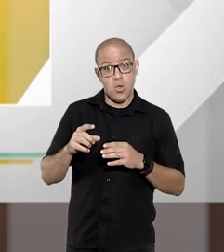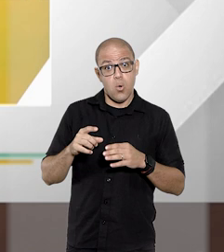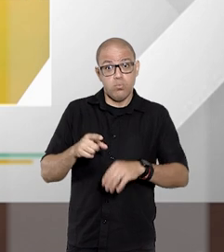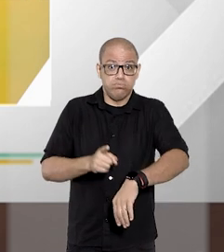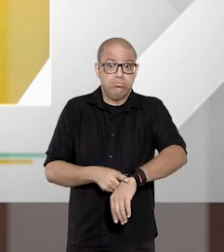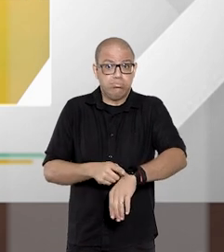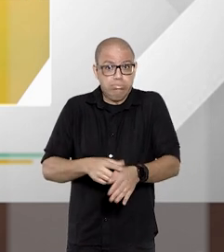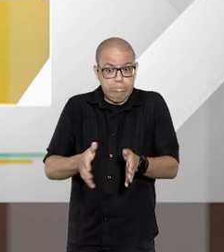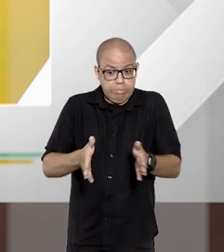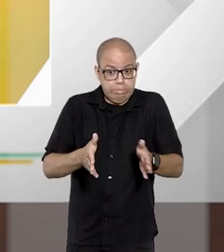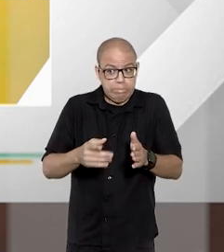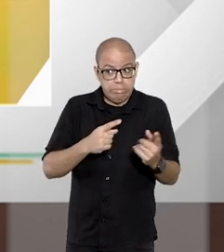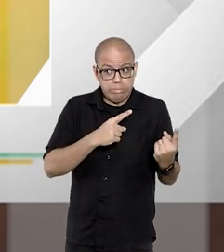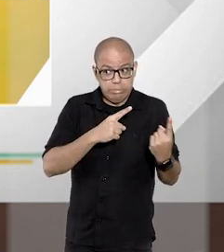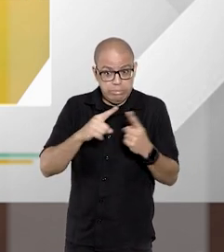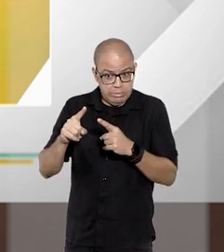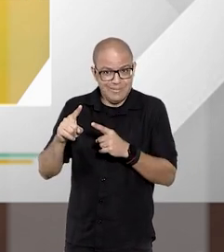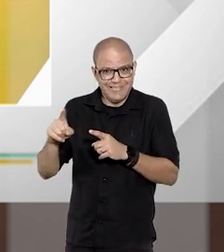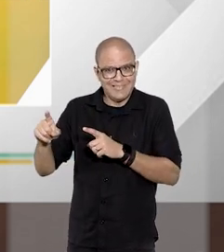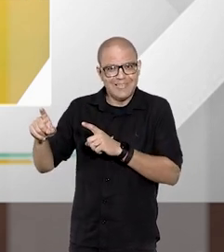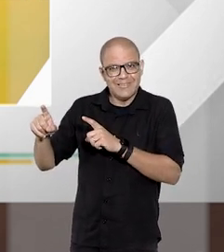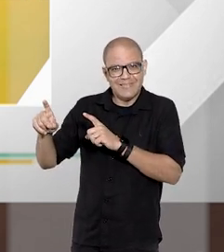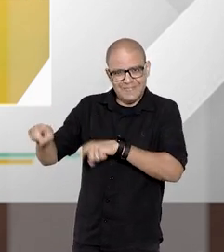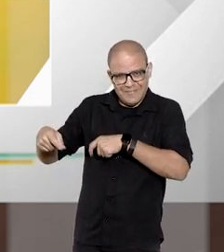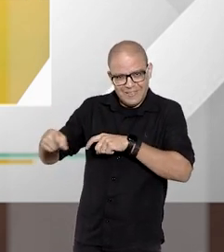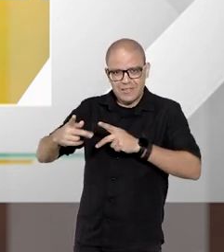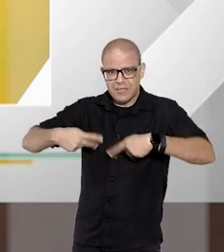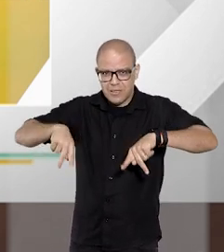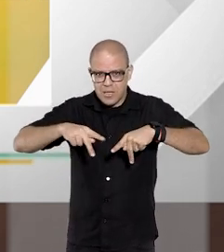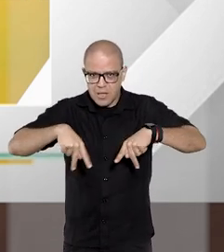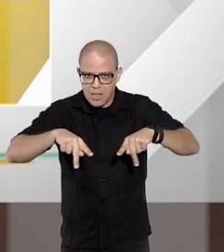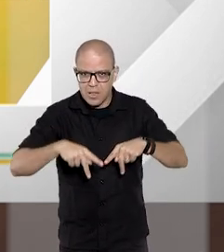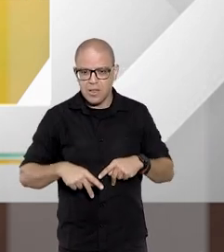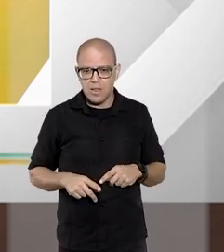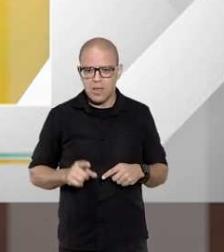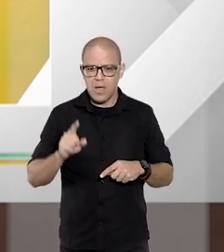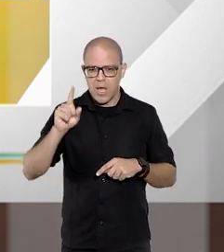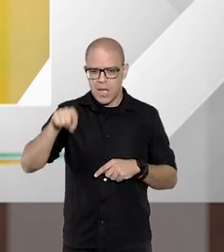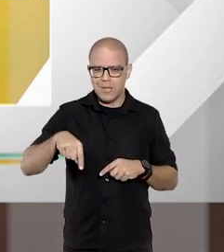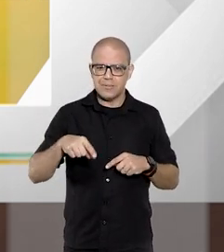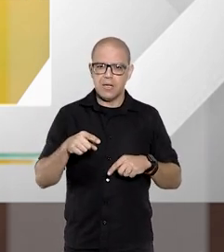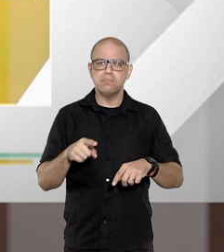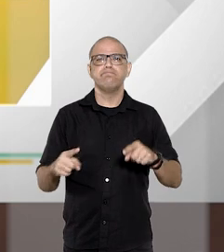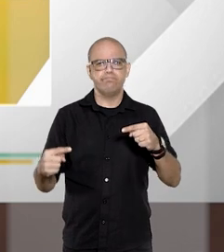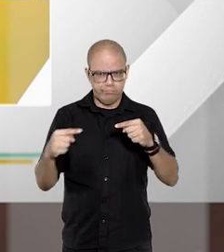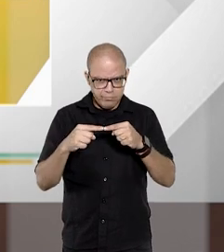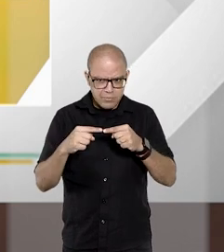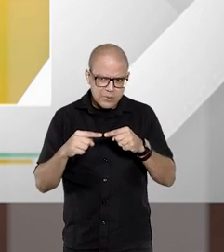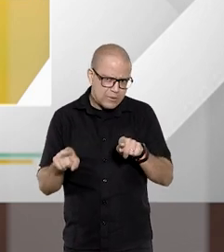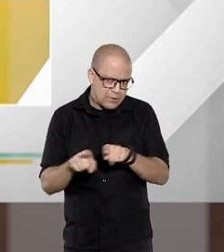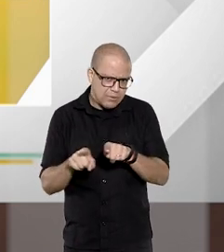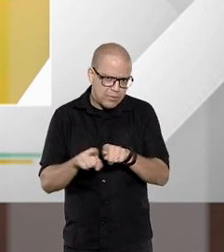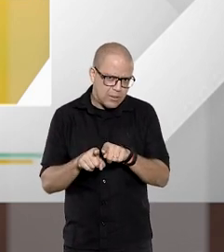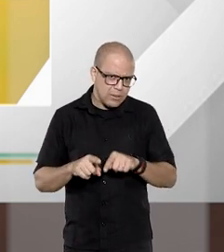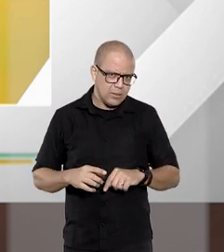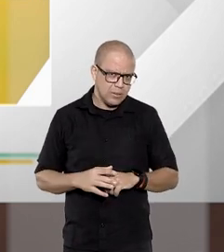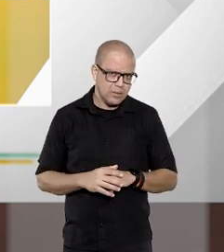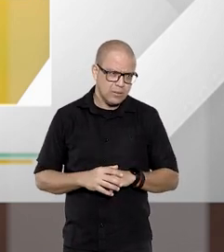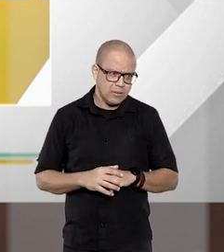fazenda pública eles são contados em dobro no juizado especial da fazenda pública essa prerrogativa ela se mantém